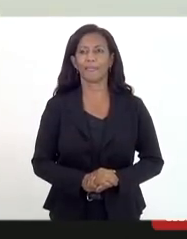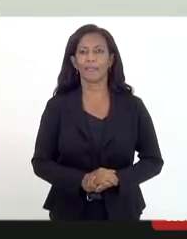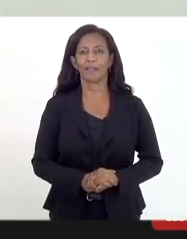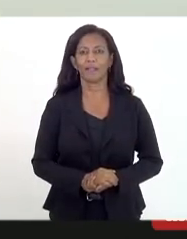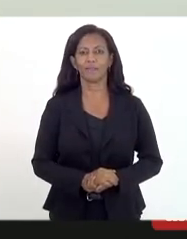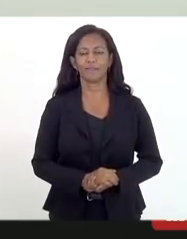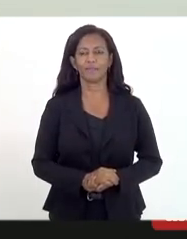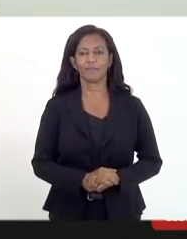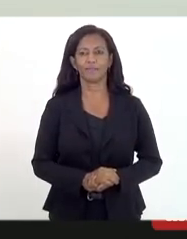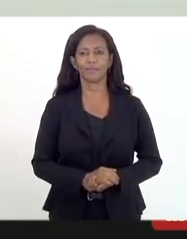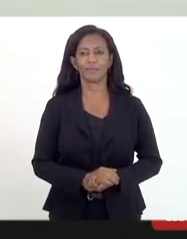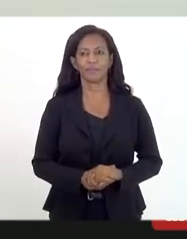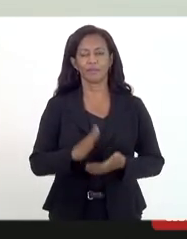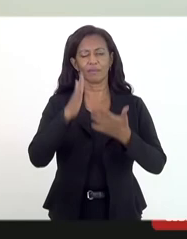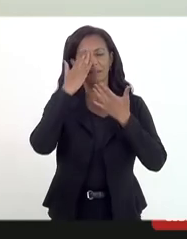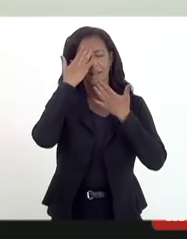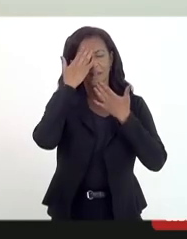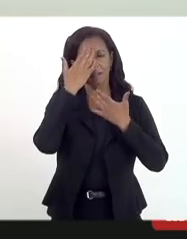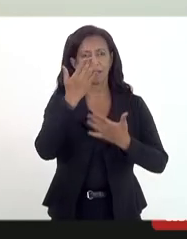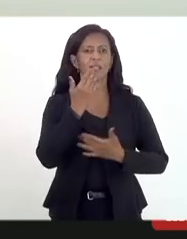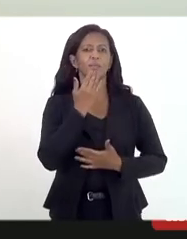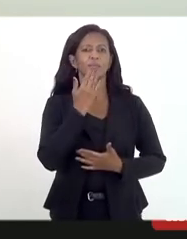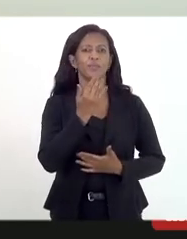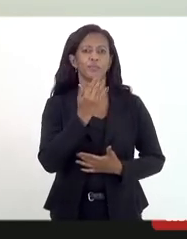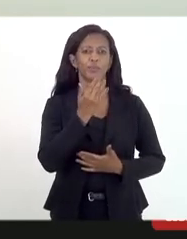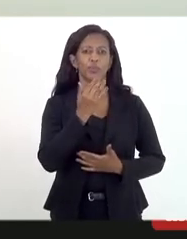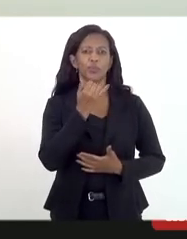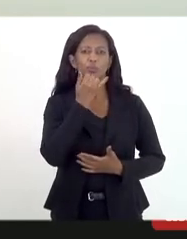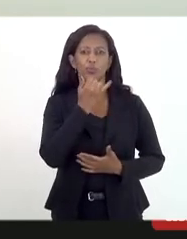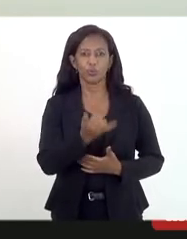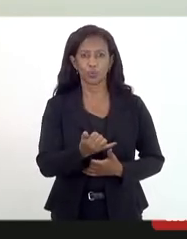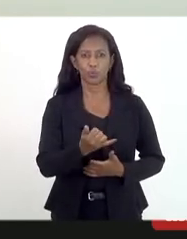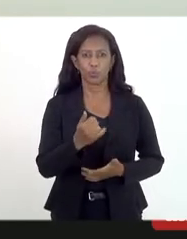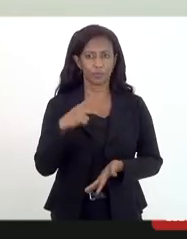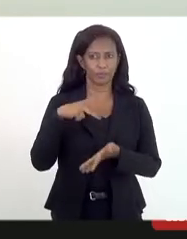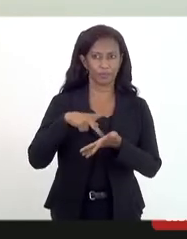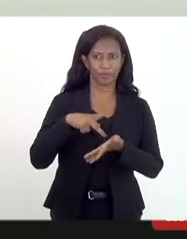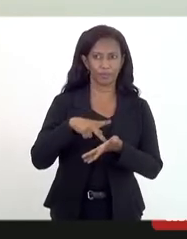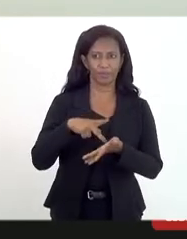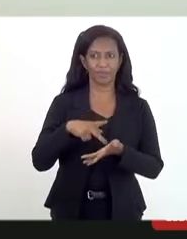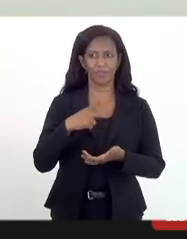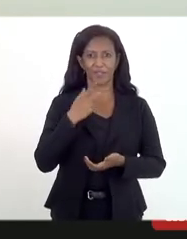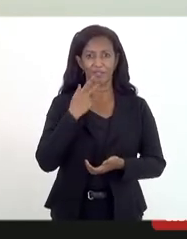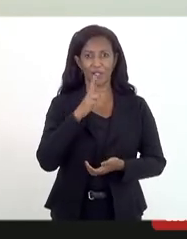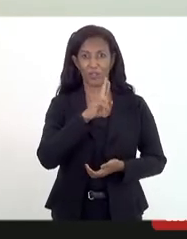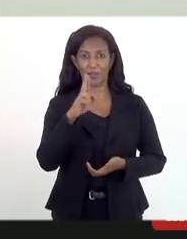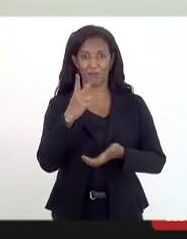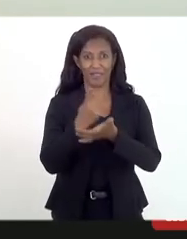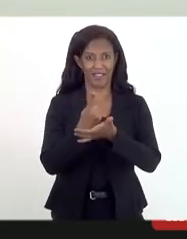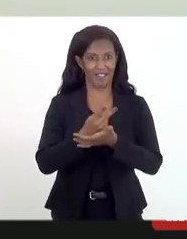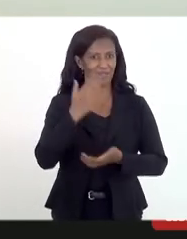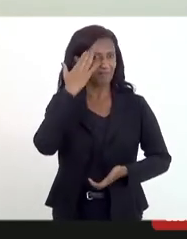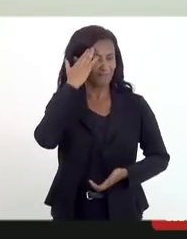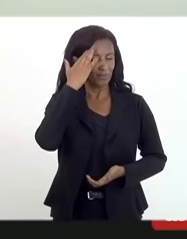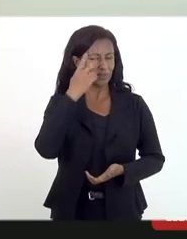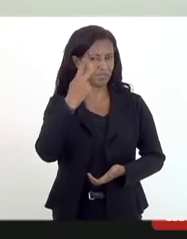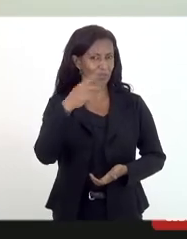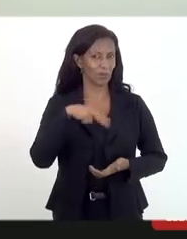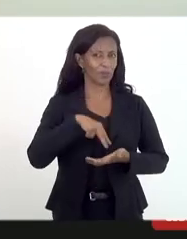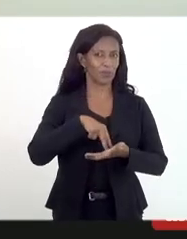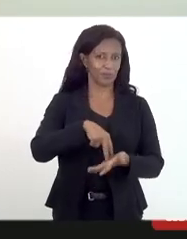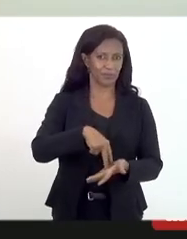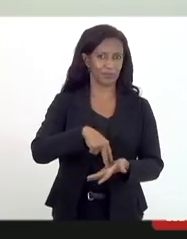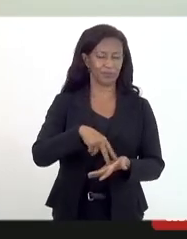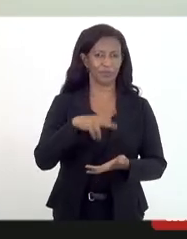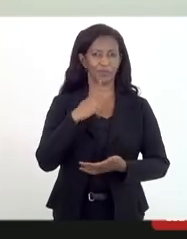eu agradeço e pedi desculpa ao Dr. Jaime que de fato na hora que eu falei eu sei o nome errado mas eu entendo a posição do Dr.